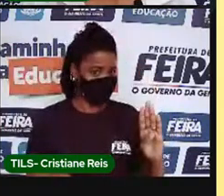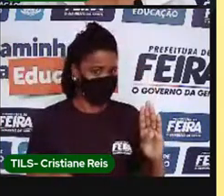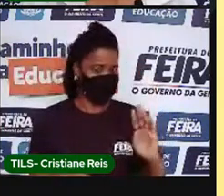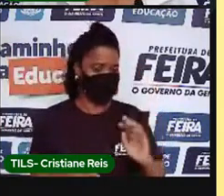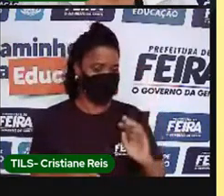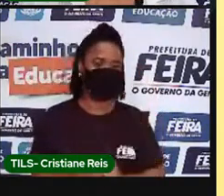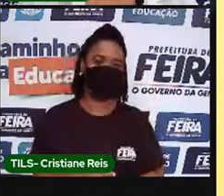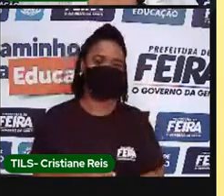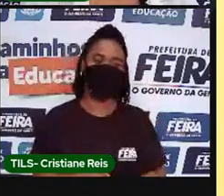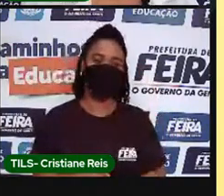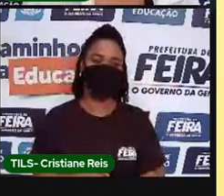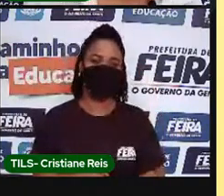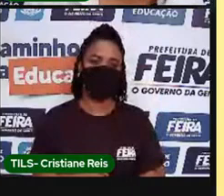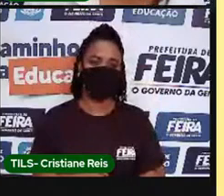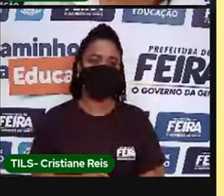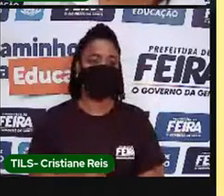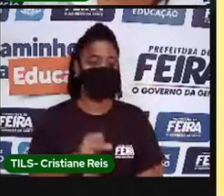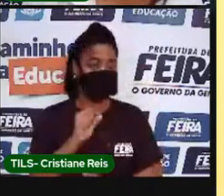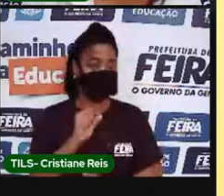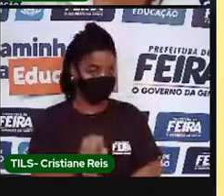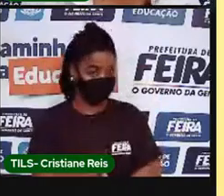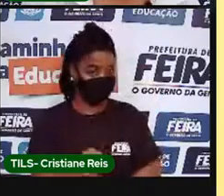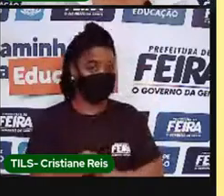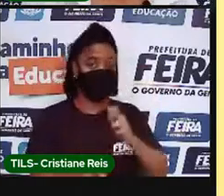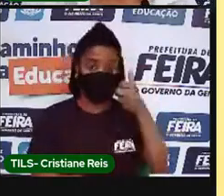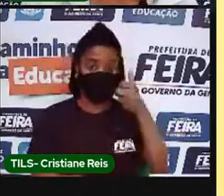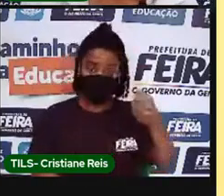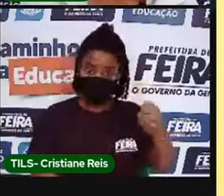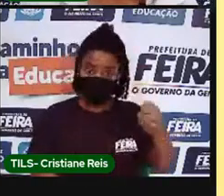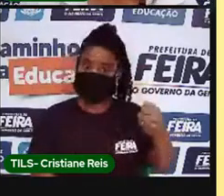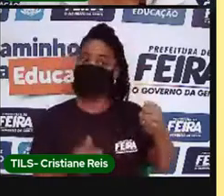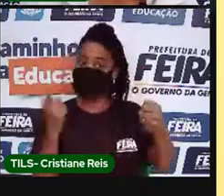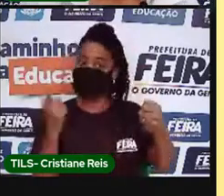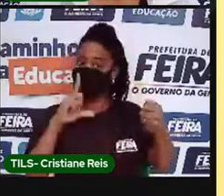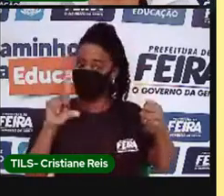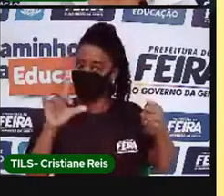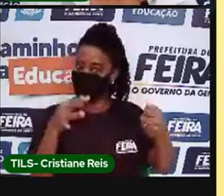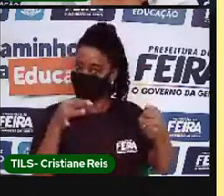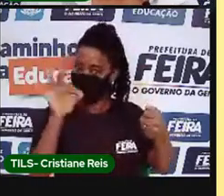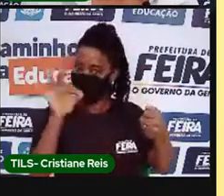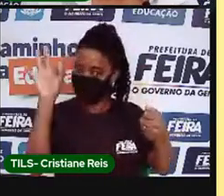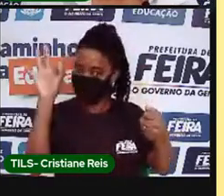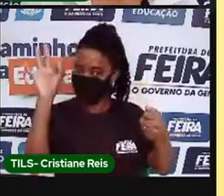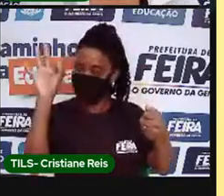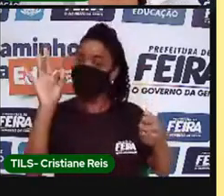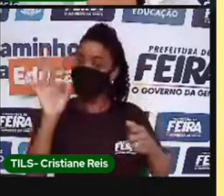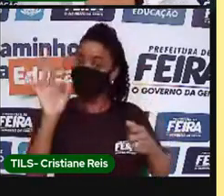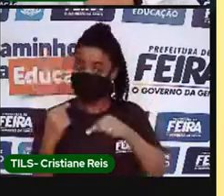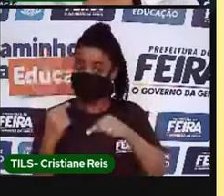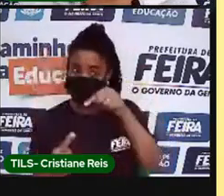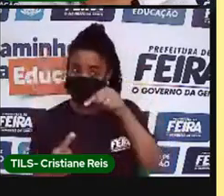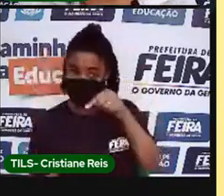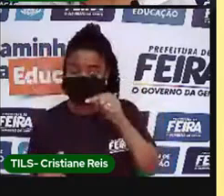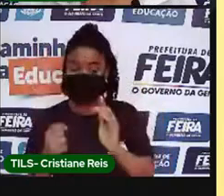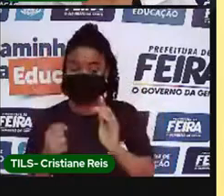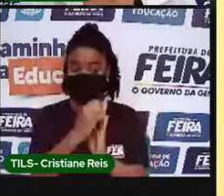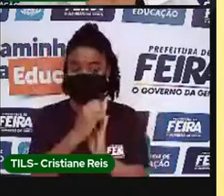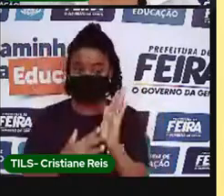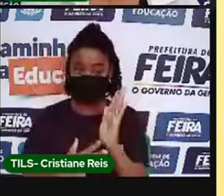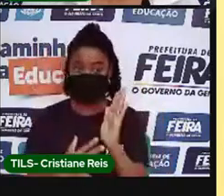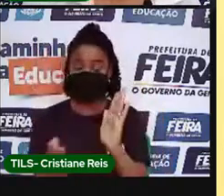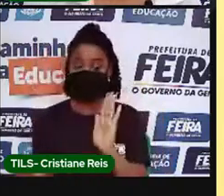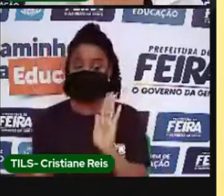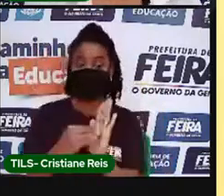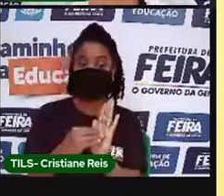Se você respondeu a alternativa A, você acertou. Vão anotando e para no final